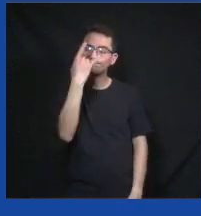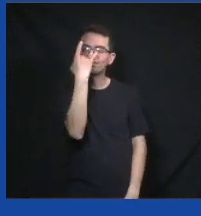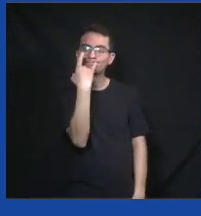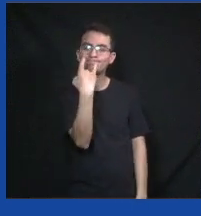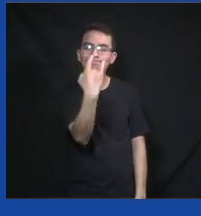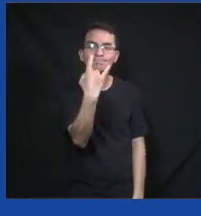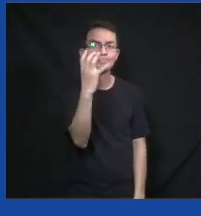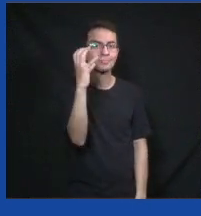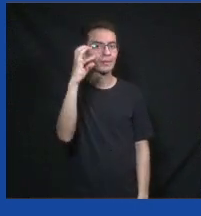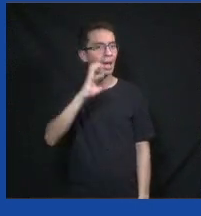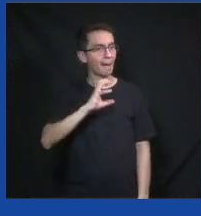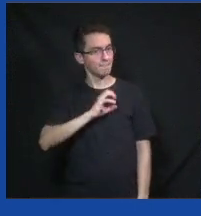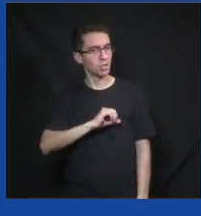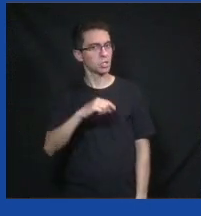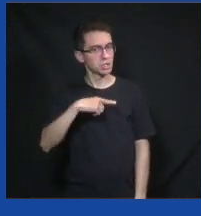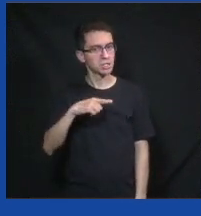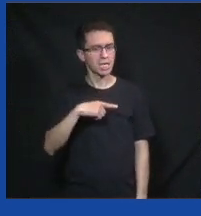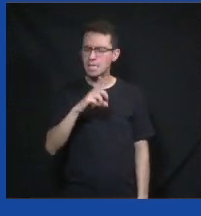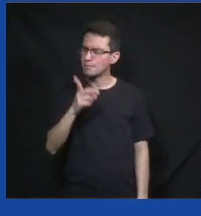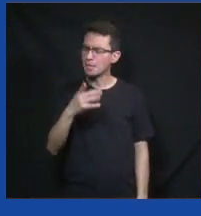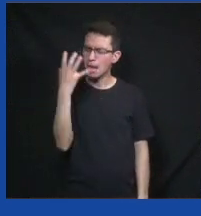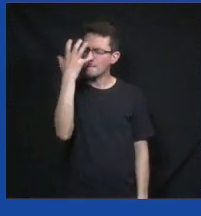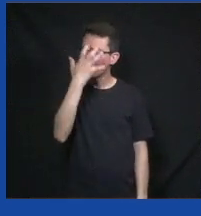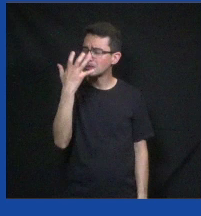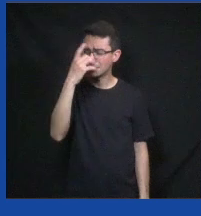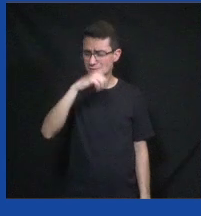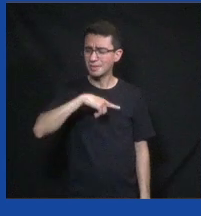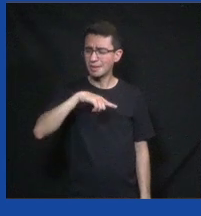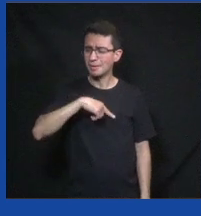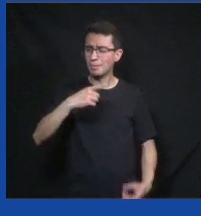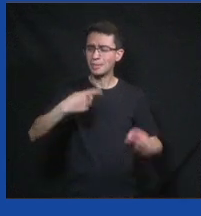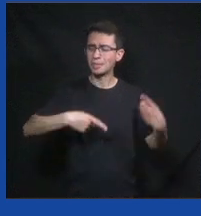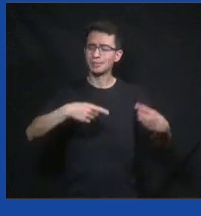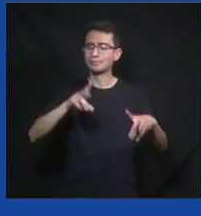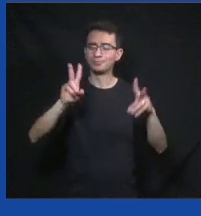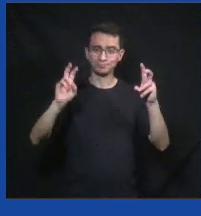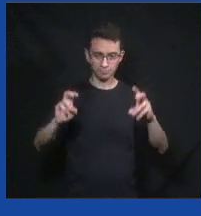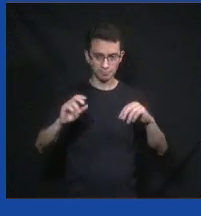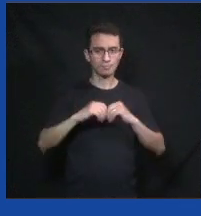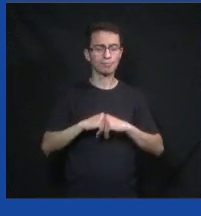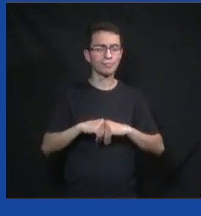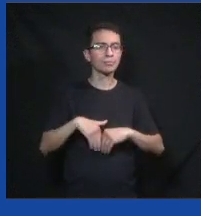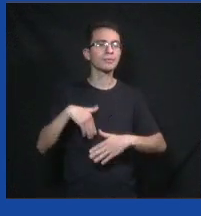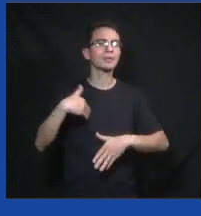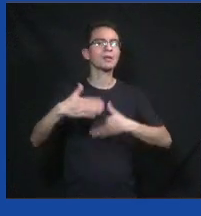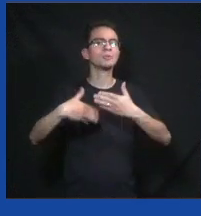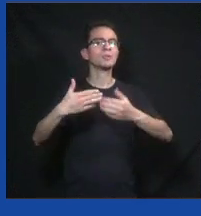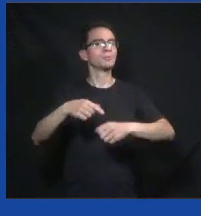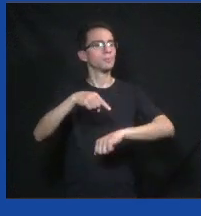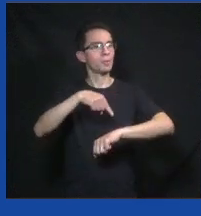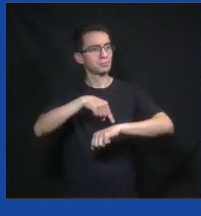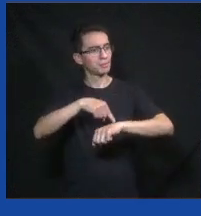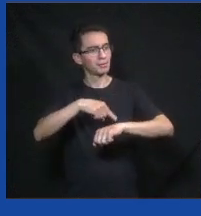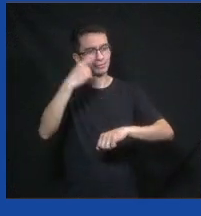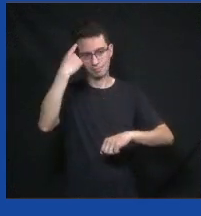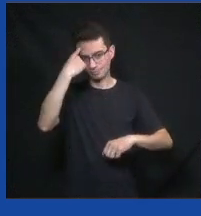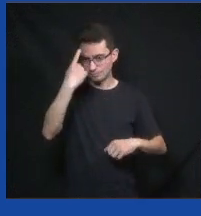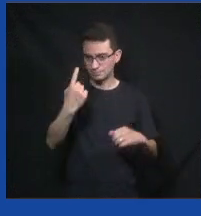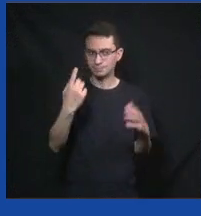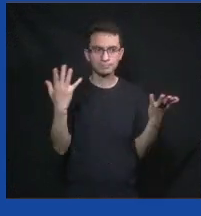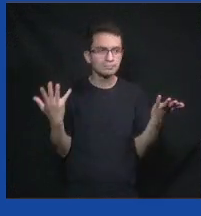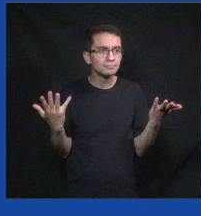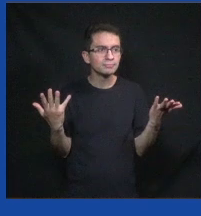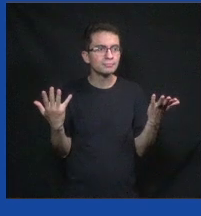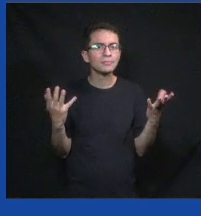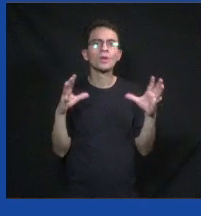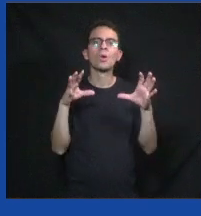interessei bastante, sempre, minha vida toda. E aí, num determinado momento, como eu tinha essa empresa que a gente fazia grandes portais para